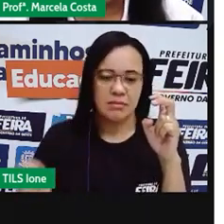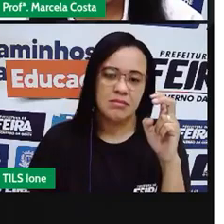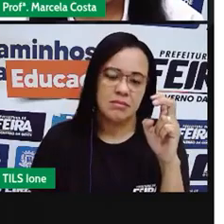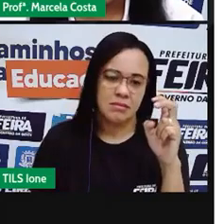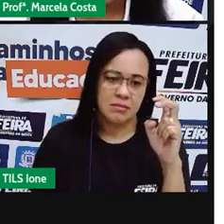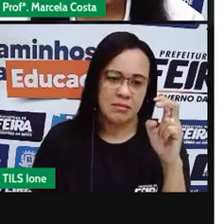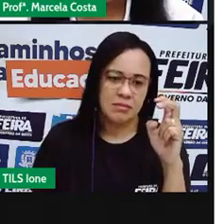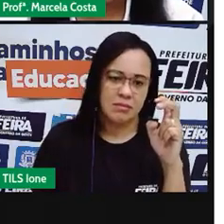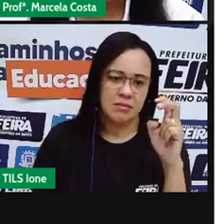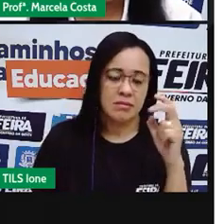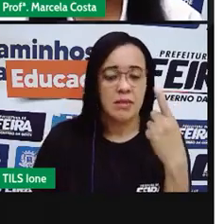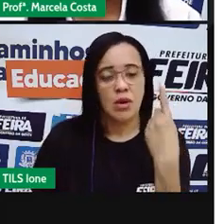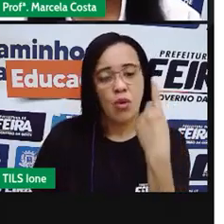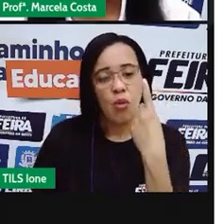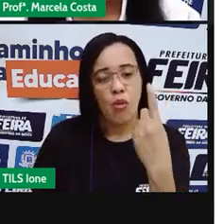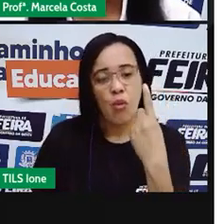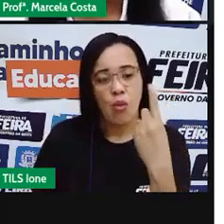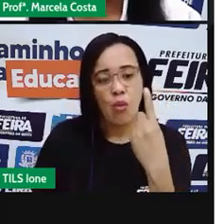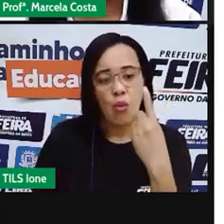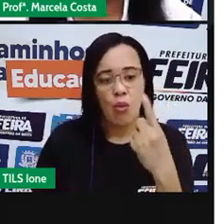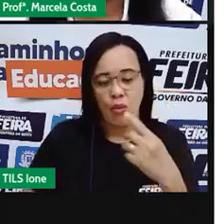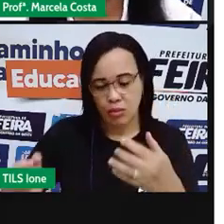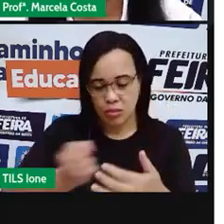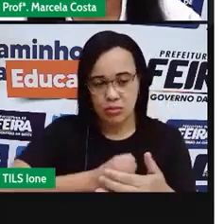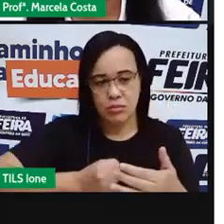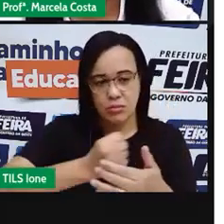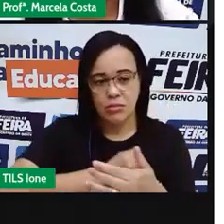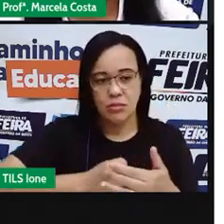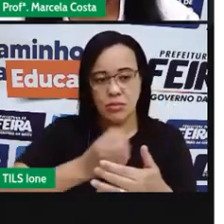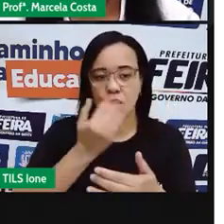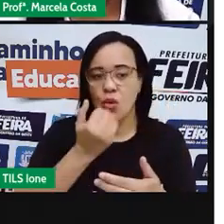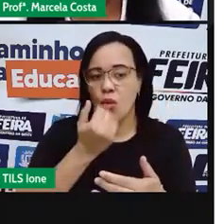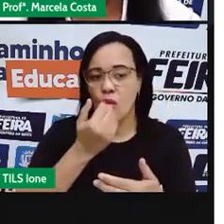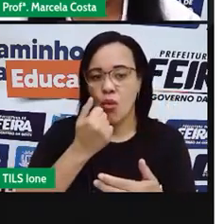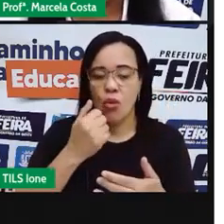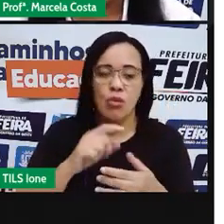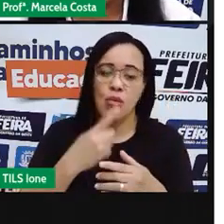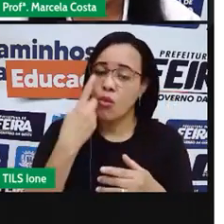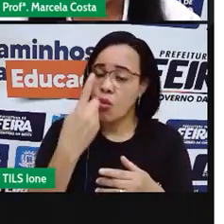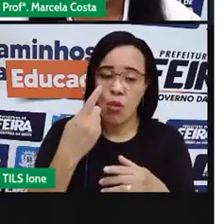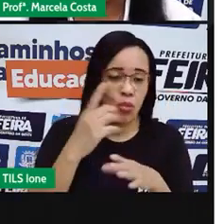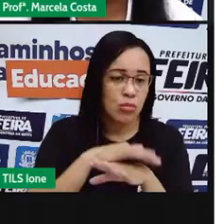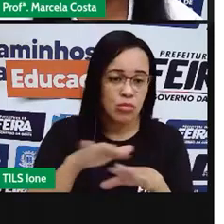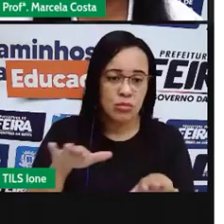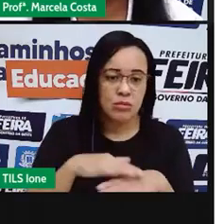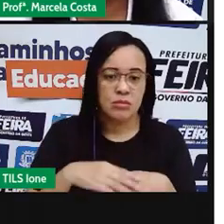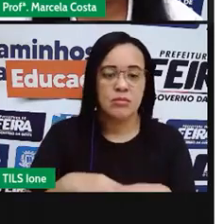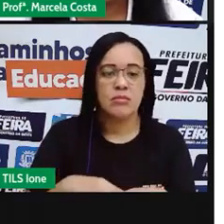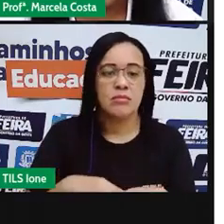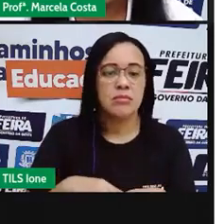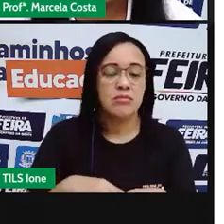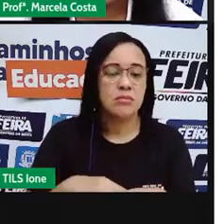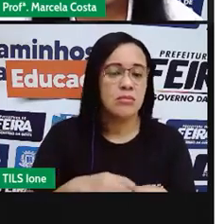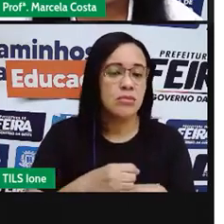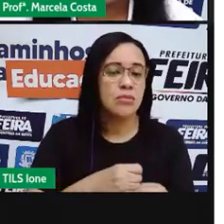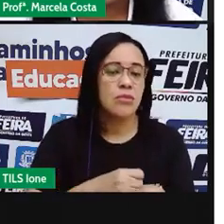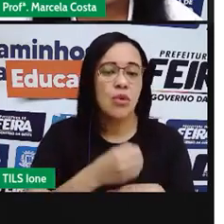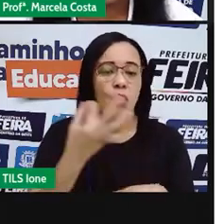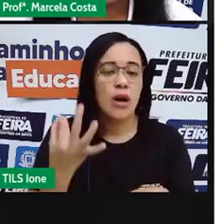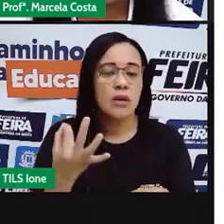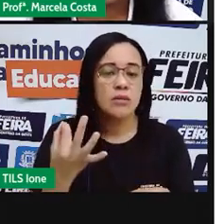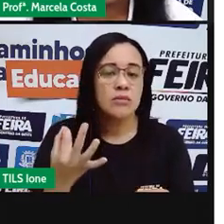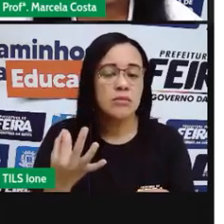peguei aqui um ovo para fazer um amulete e peguei aqui ovo que eu peguei e ficou claro